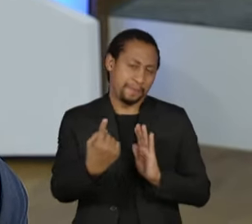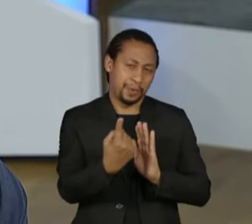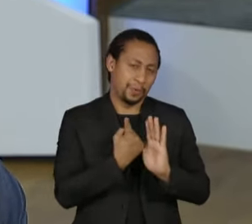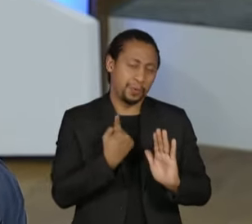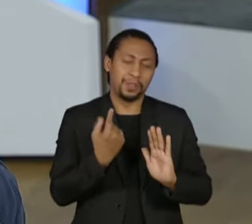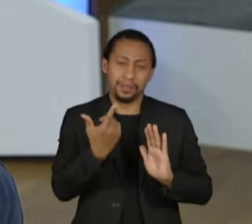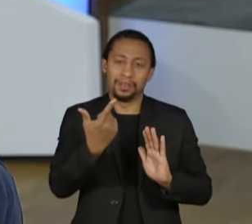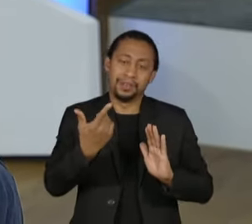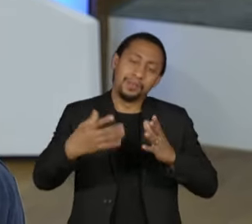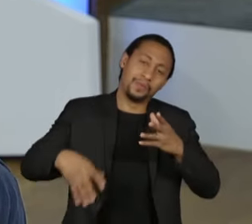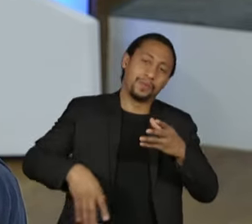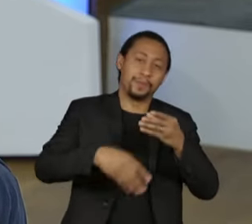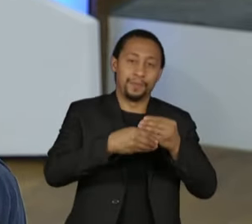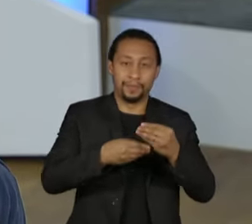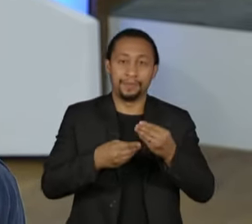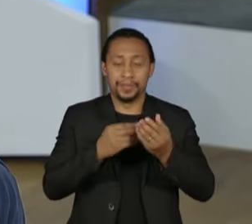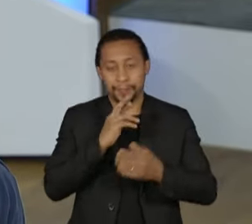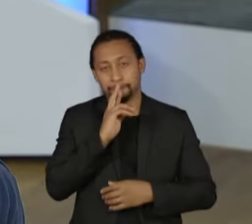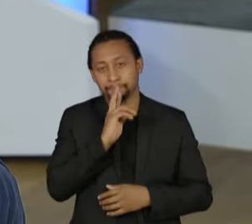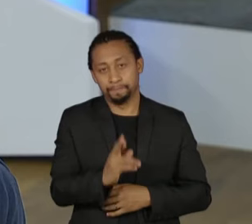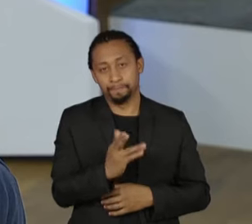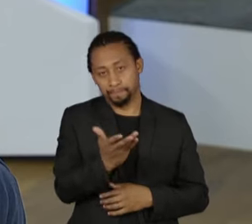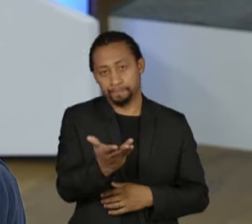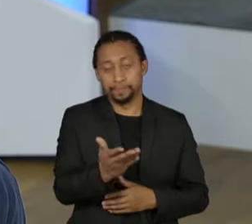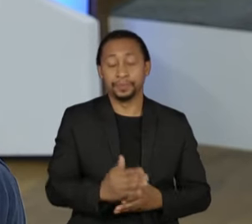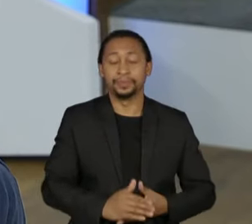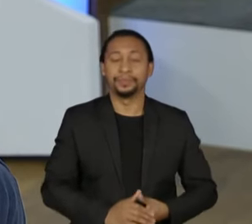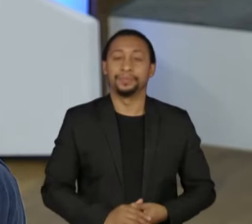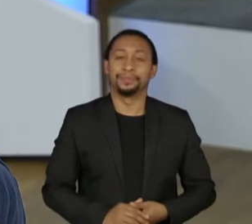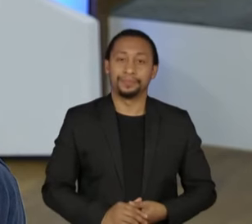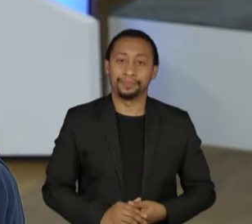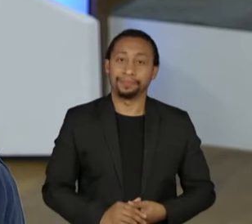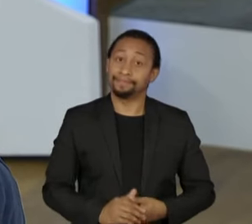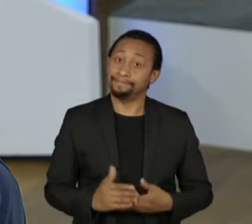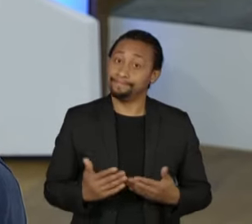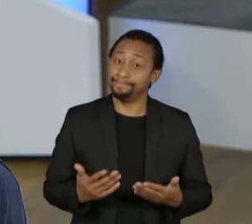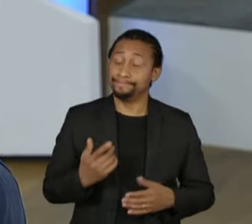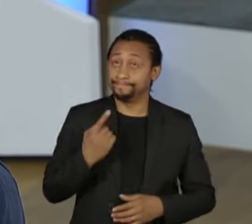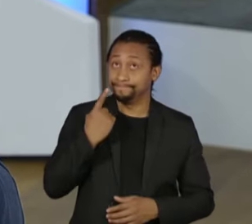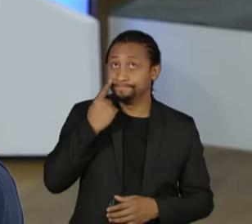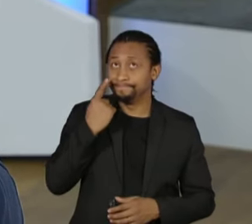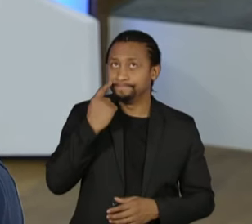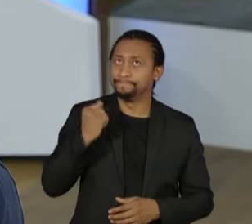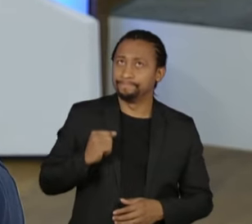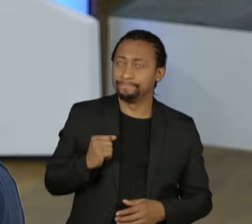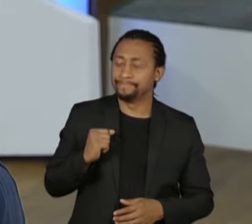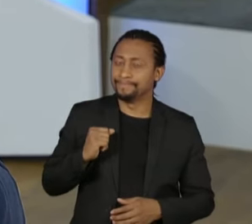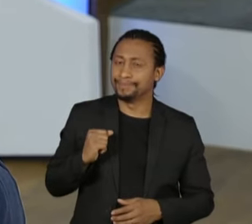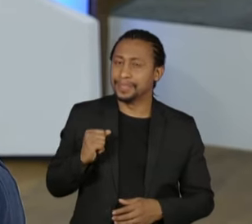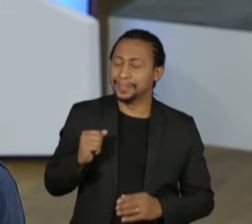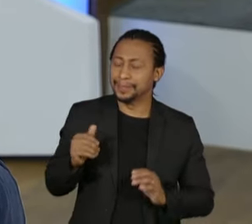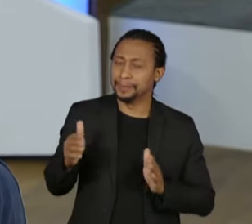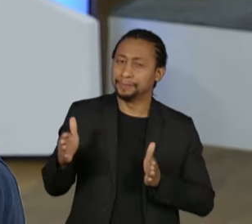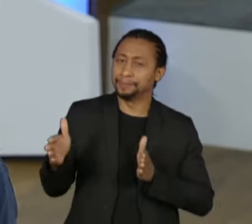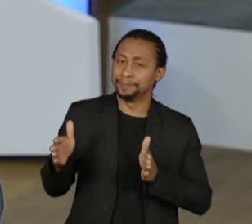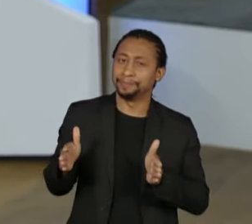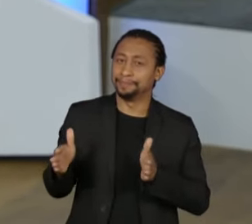Veja que nós temos uma situação em que